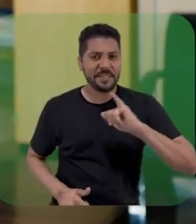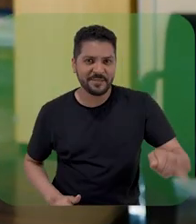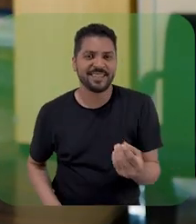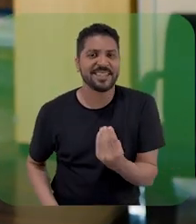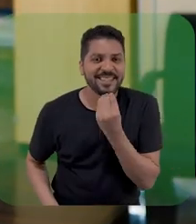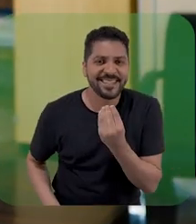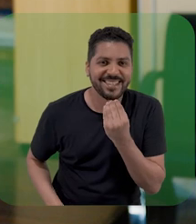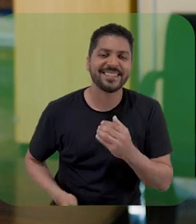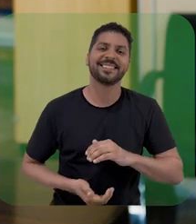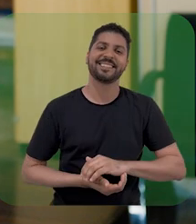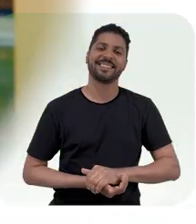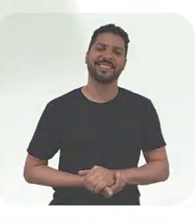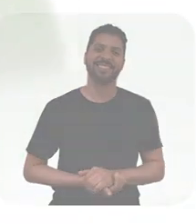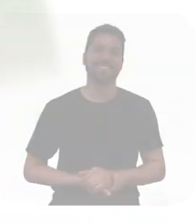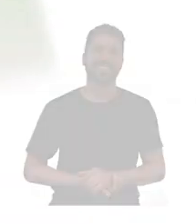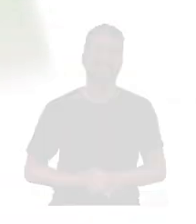Aproveitem essa oportunidade!